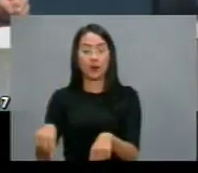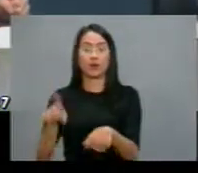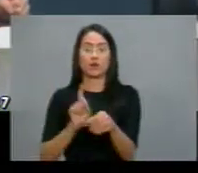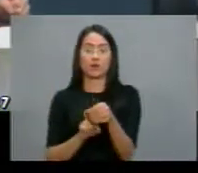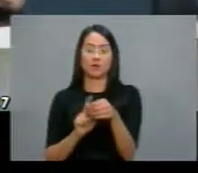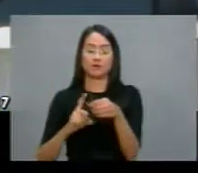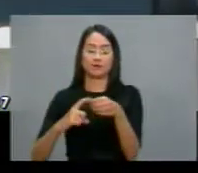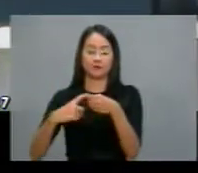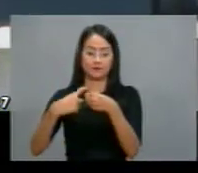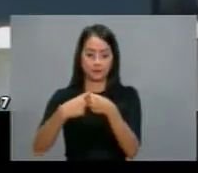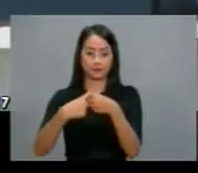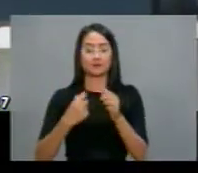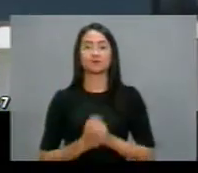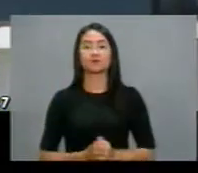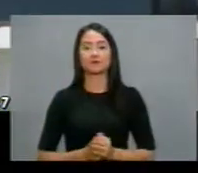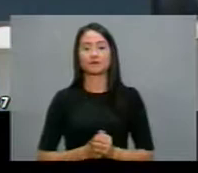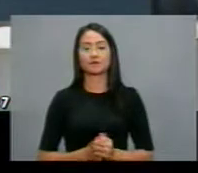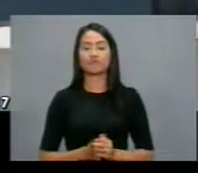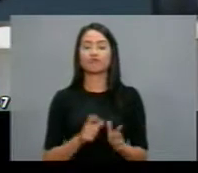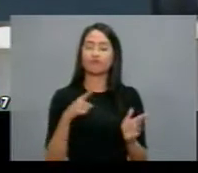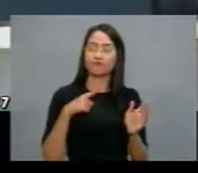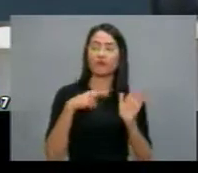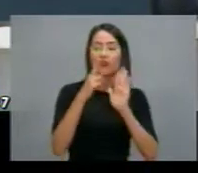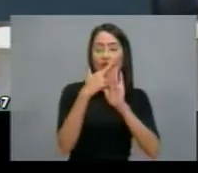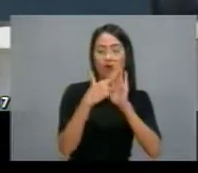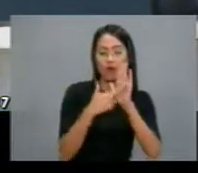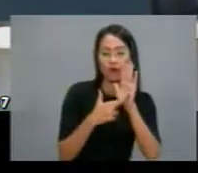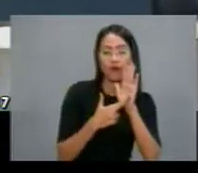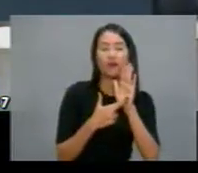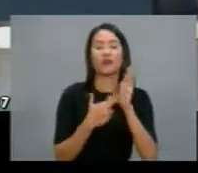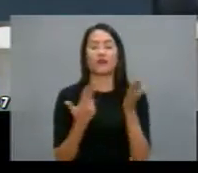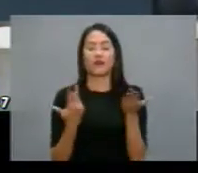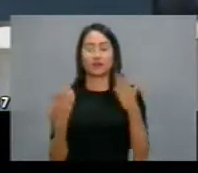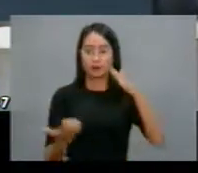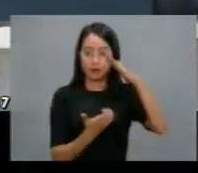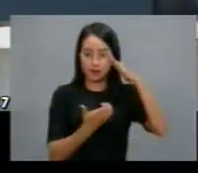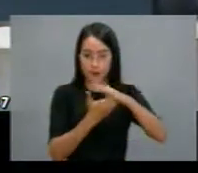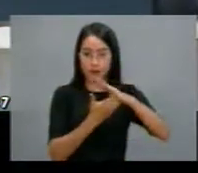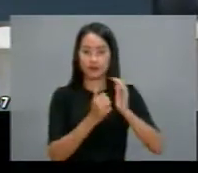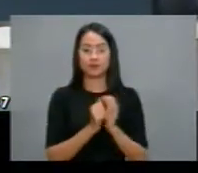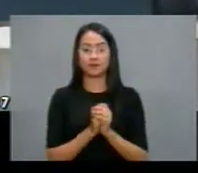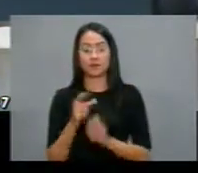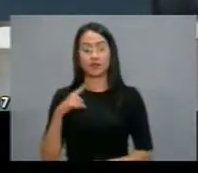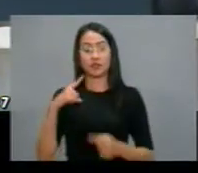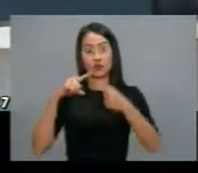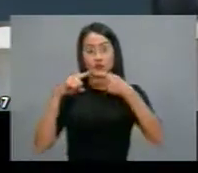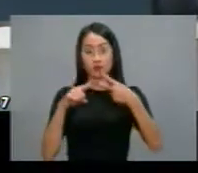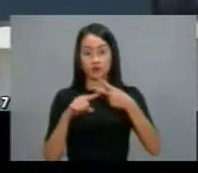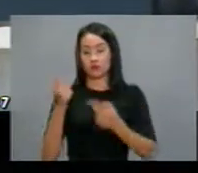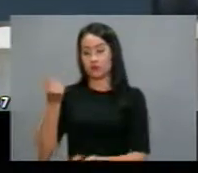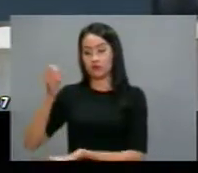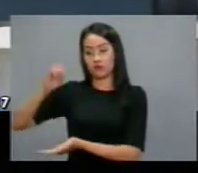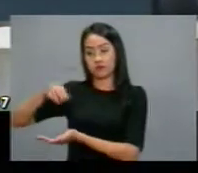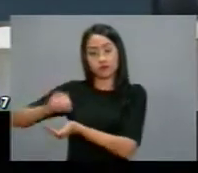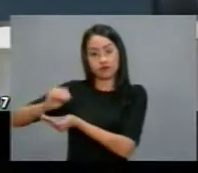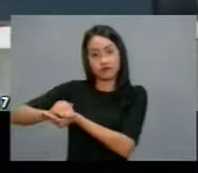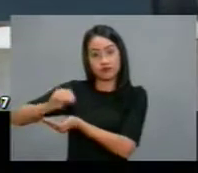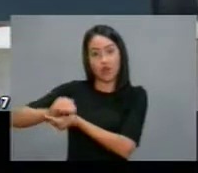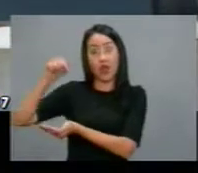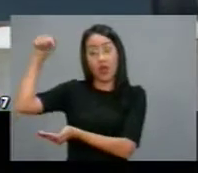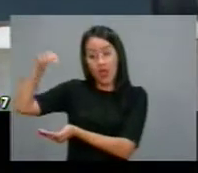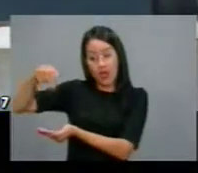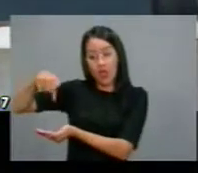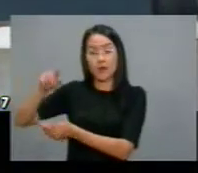produtivo. E criou aquela regra para a Pico Empresa. Nós temos dois fundos. Um é o Fundo de